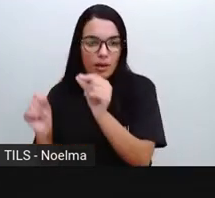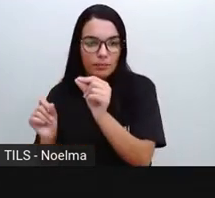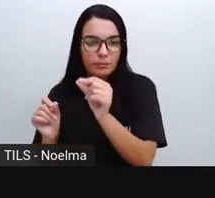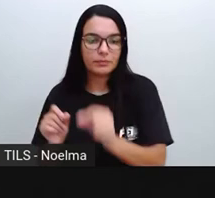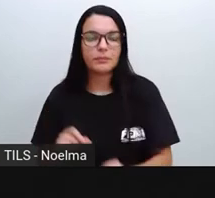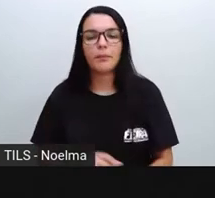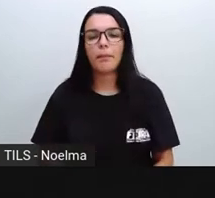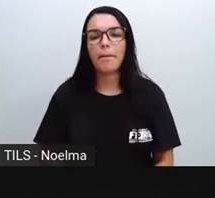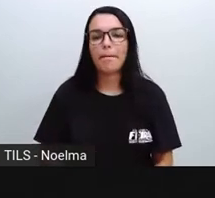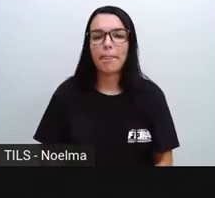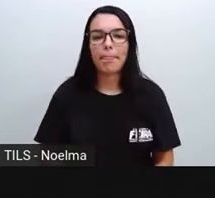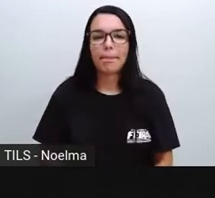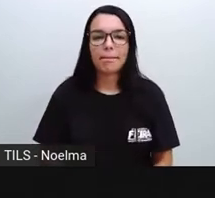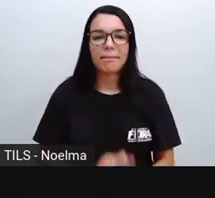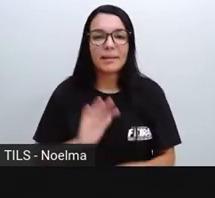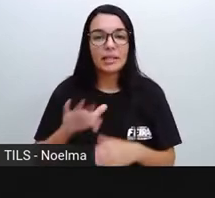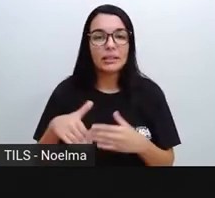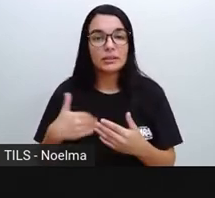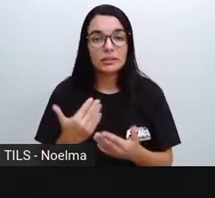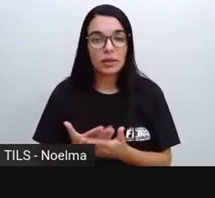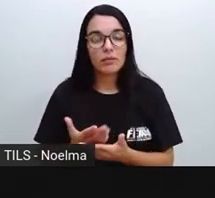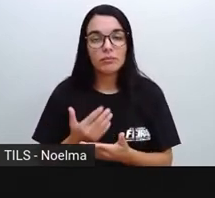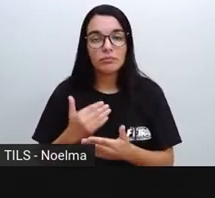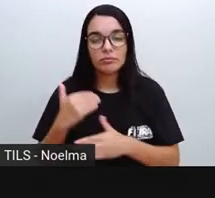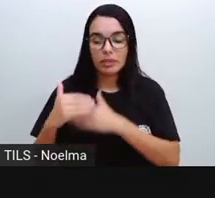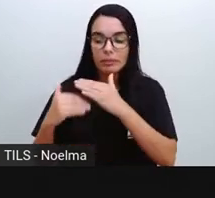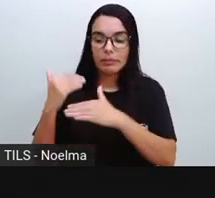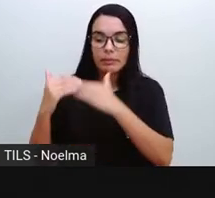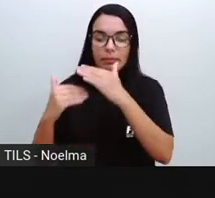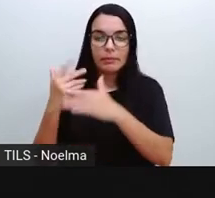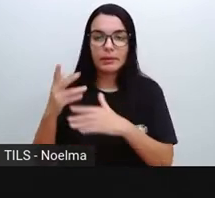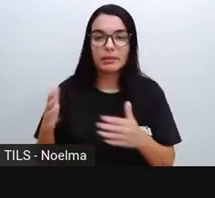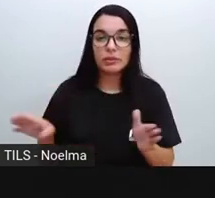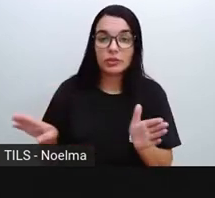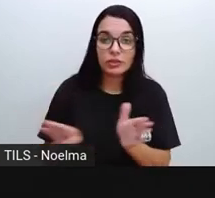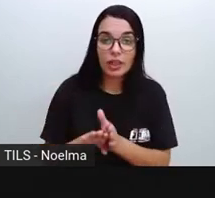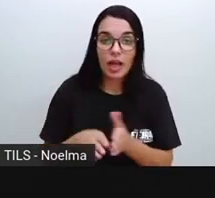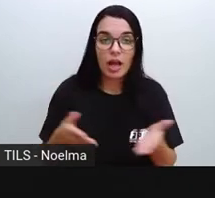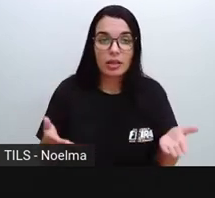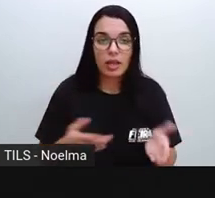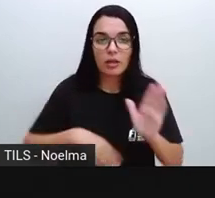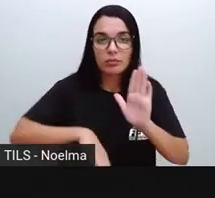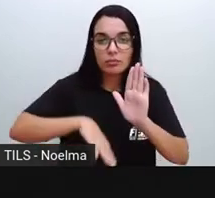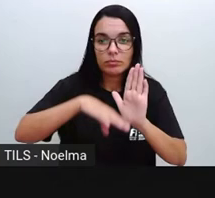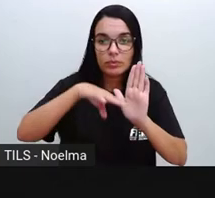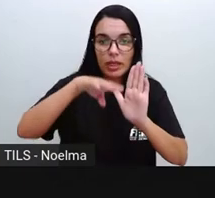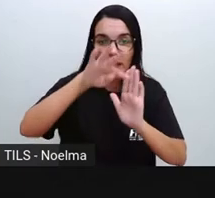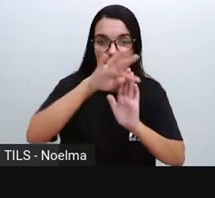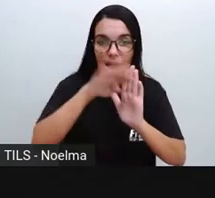E aí eles foram evoluindo até chegar aí no calendário que nós temos hoje, tá?